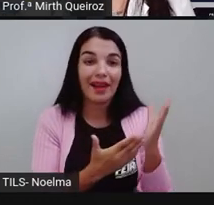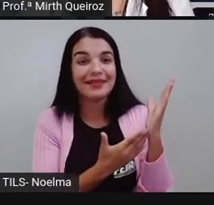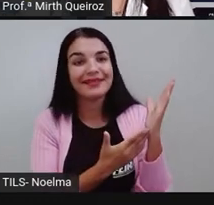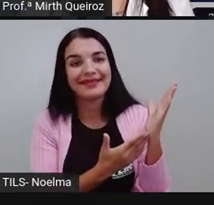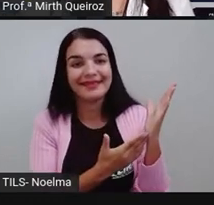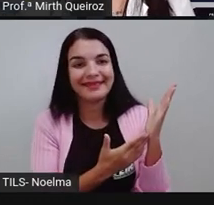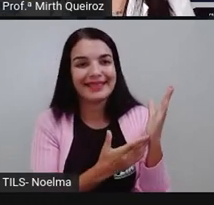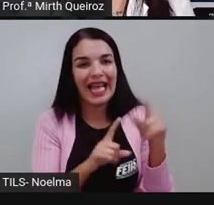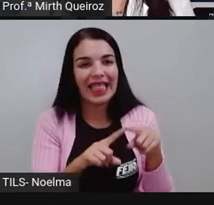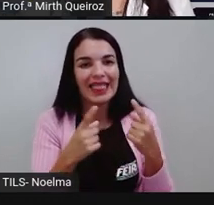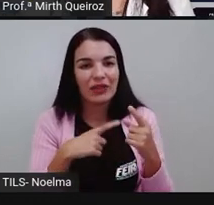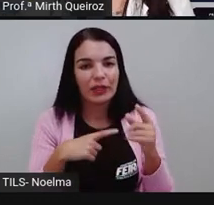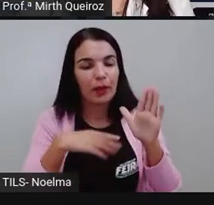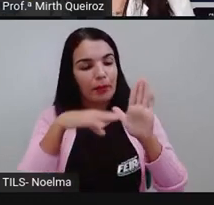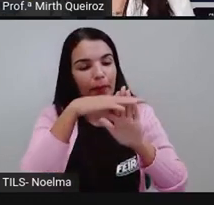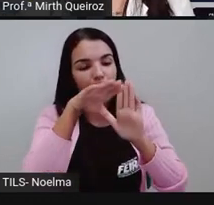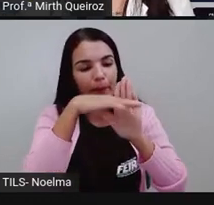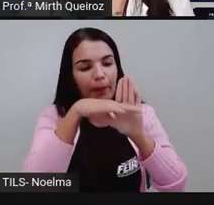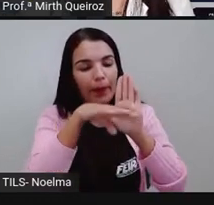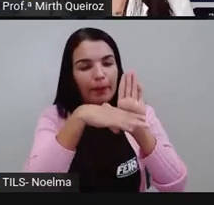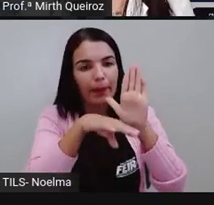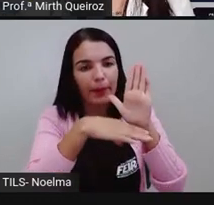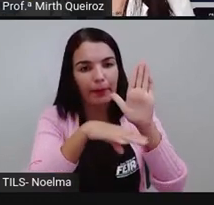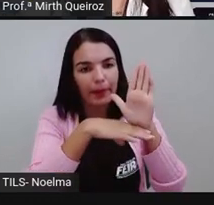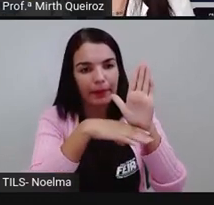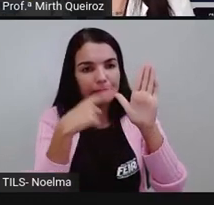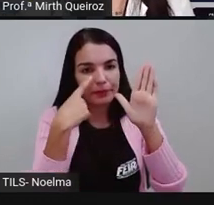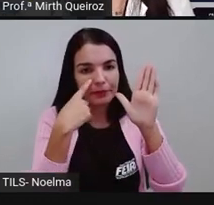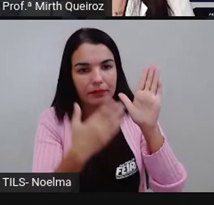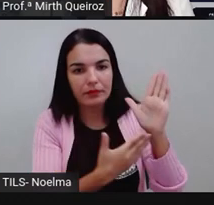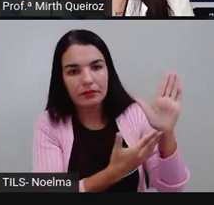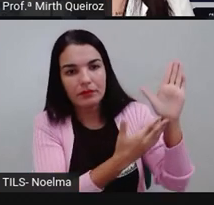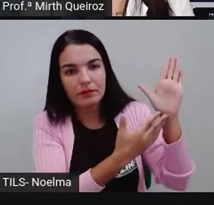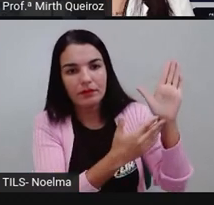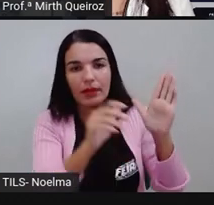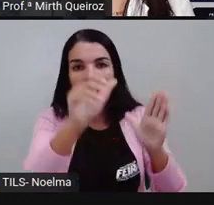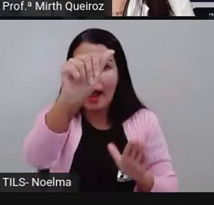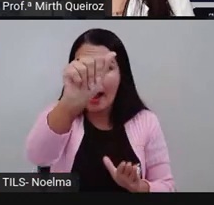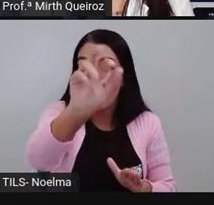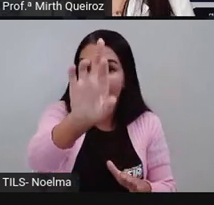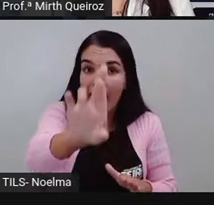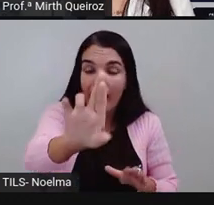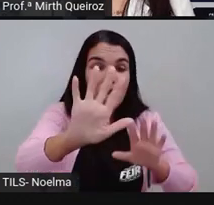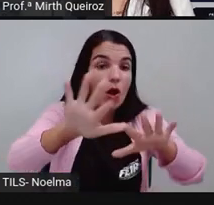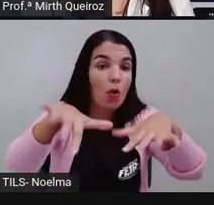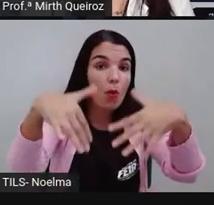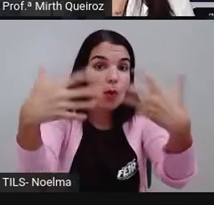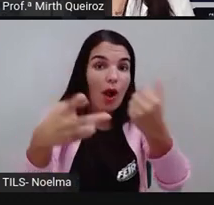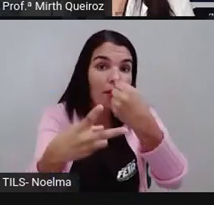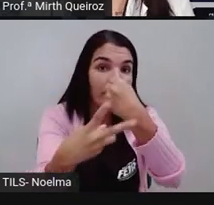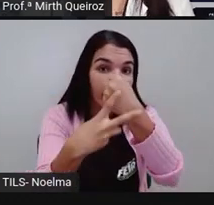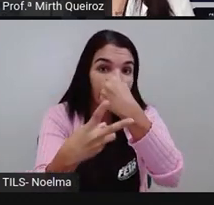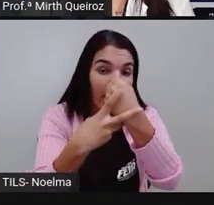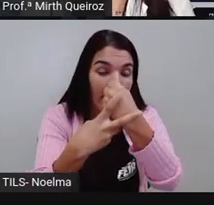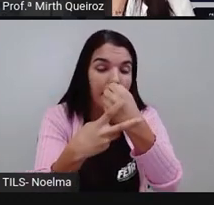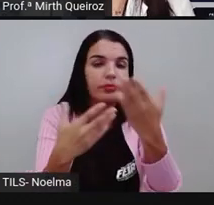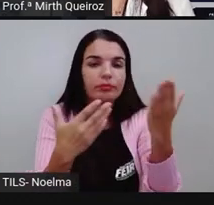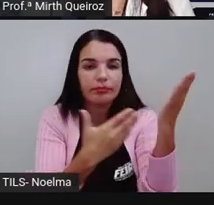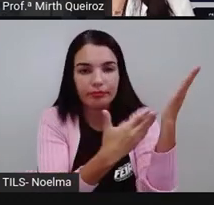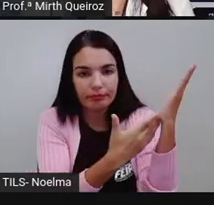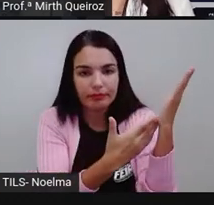Assim, temos. Primeira conjugação, são os verbos que terminam em AR. cantar e pular.